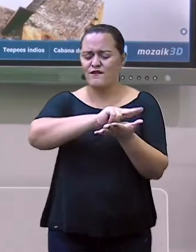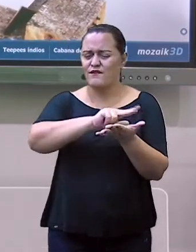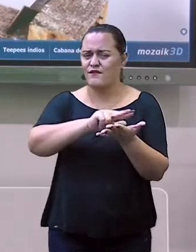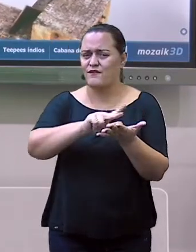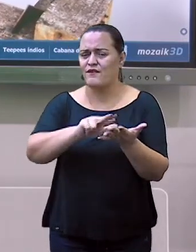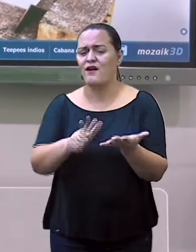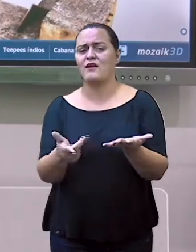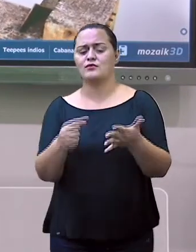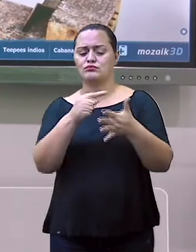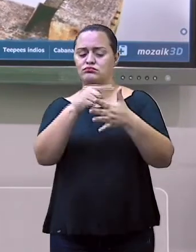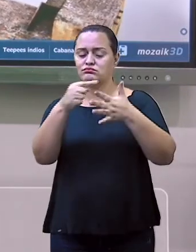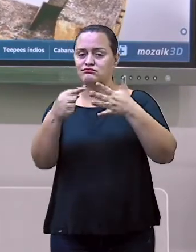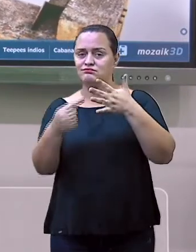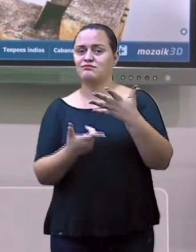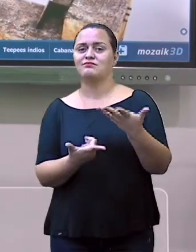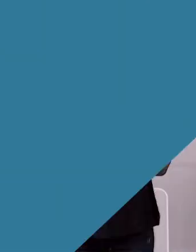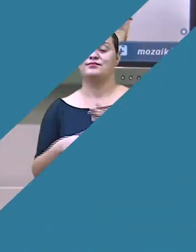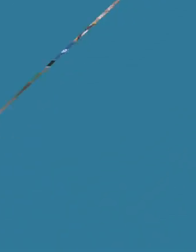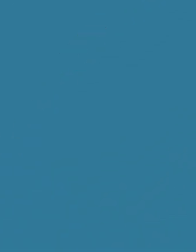moradias. Ok?